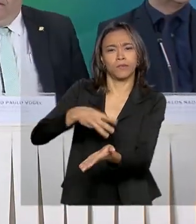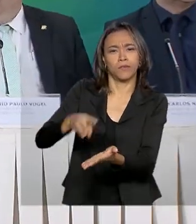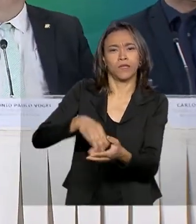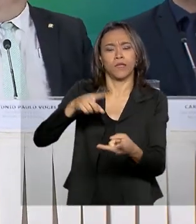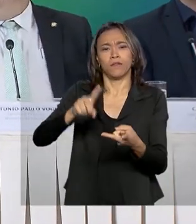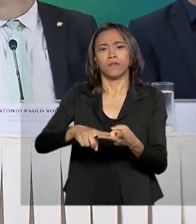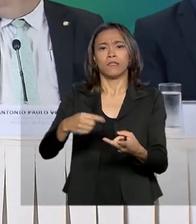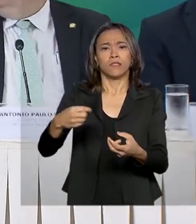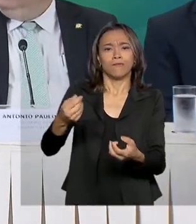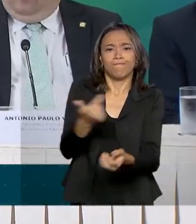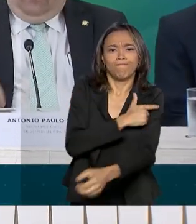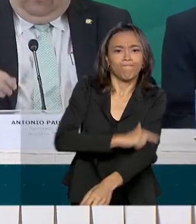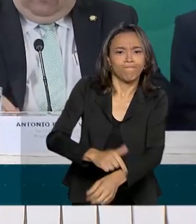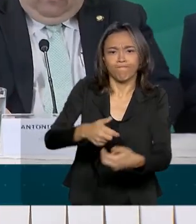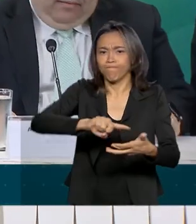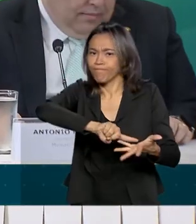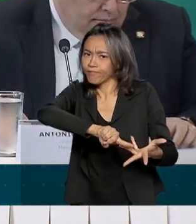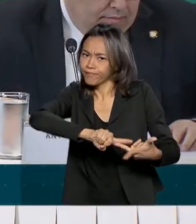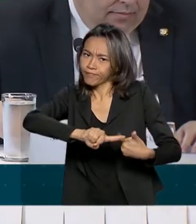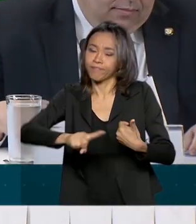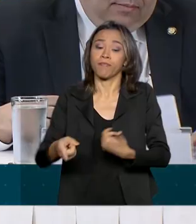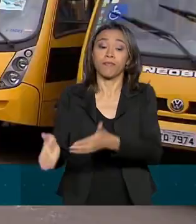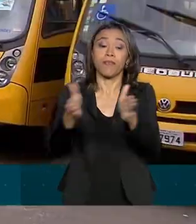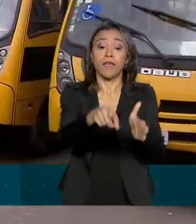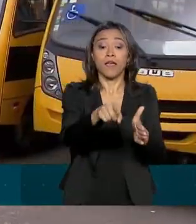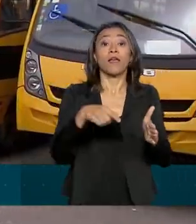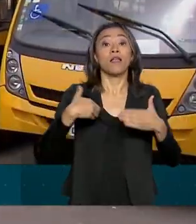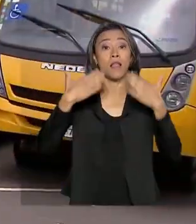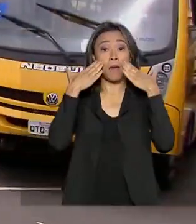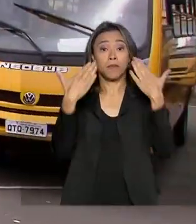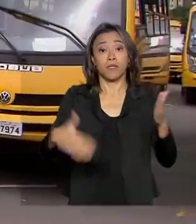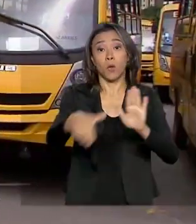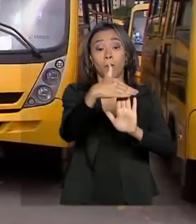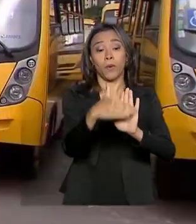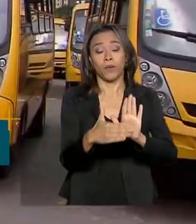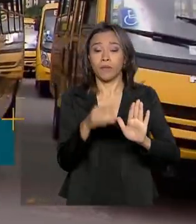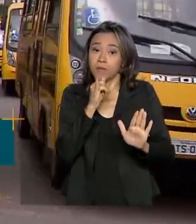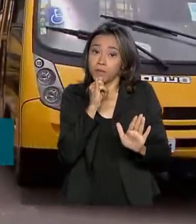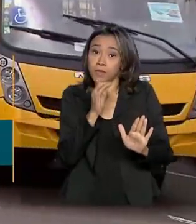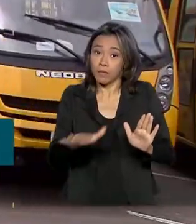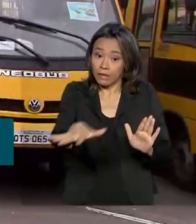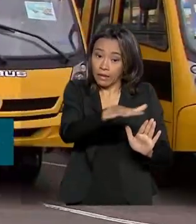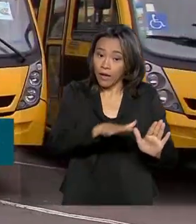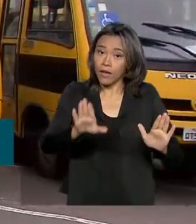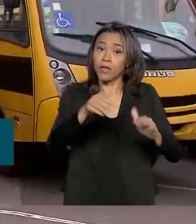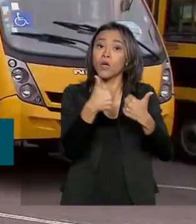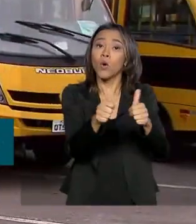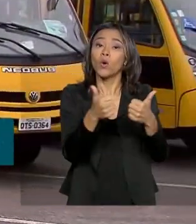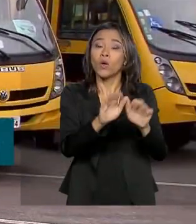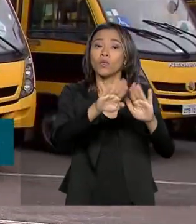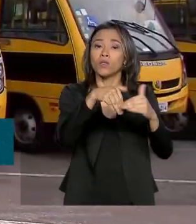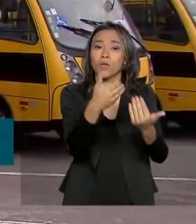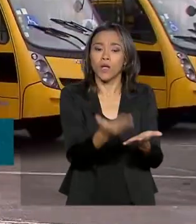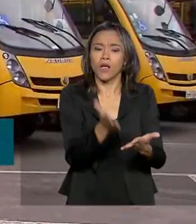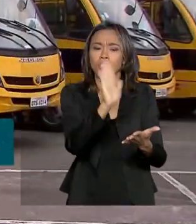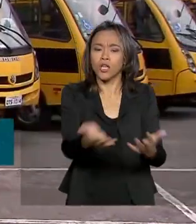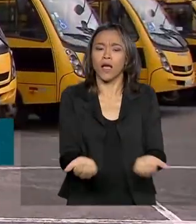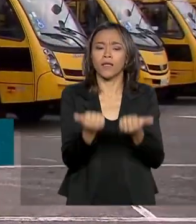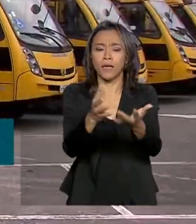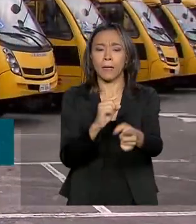ministro também apresentou números de programas. No transporte escolar, por exemplo, foram entregues 1